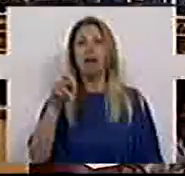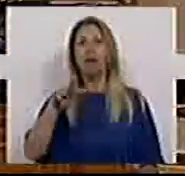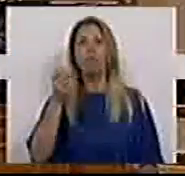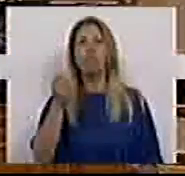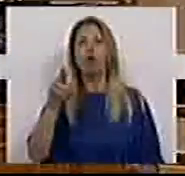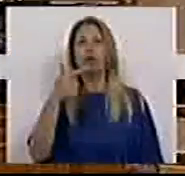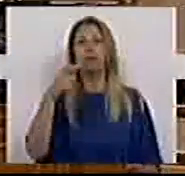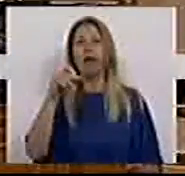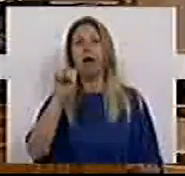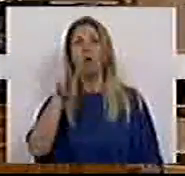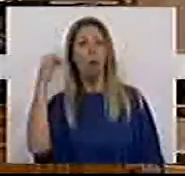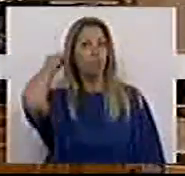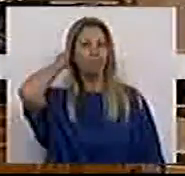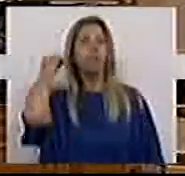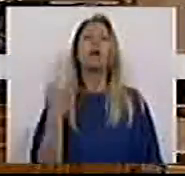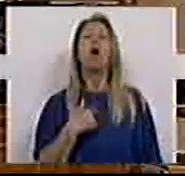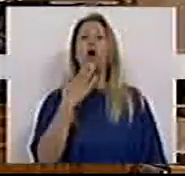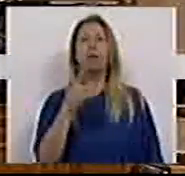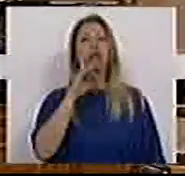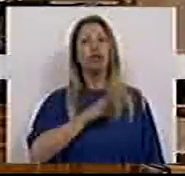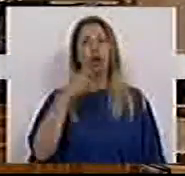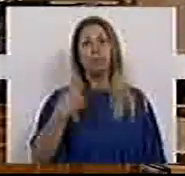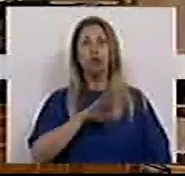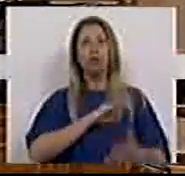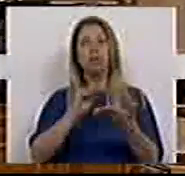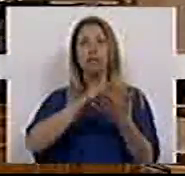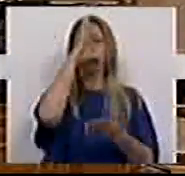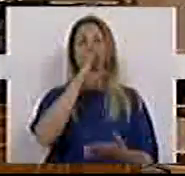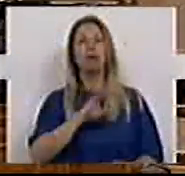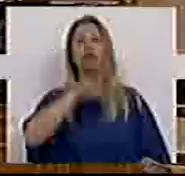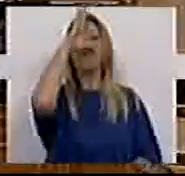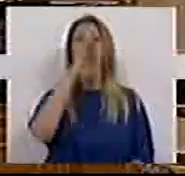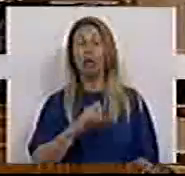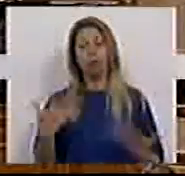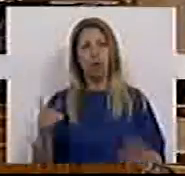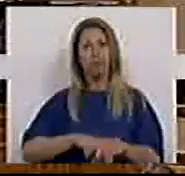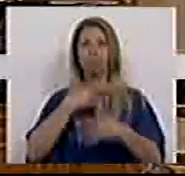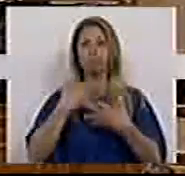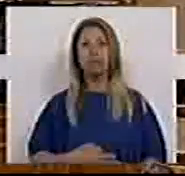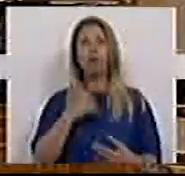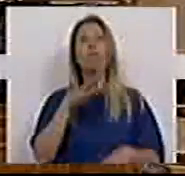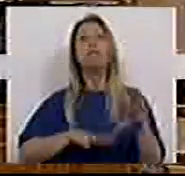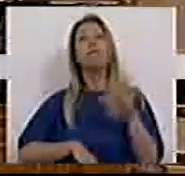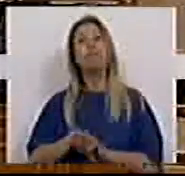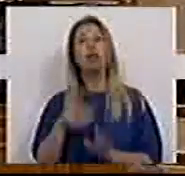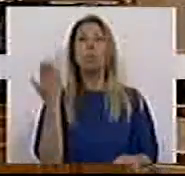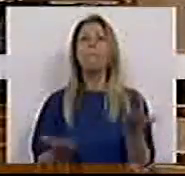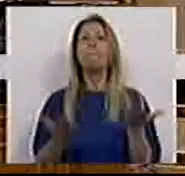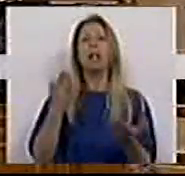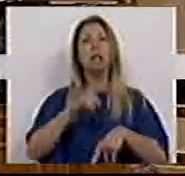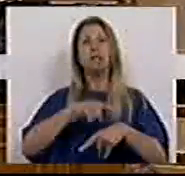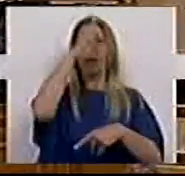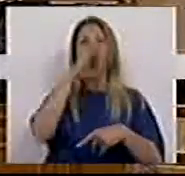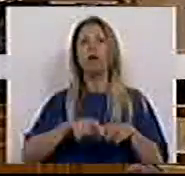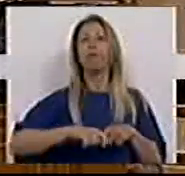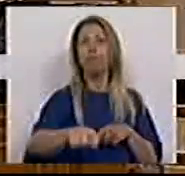Muito obrigado, Sra. Presidente, Srs. Secretários de Estado, Sr. Ministro. Chegou a altura de fazer um balanço do mandato e nós fomos fazê-lo olhando para os dados